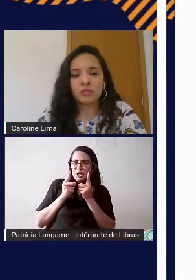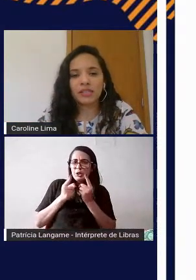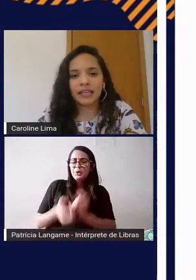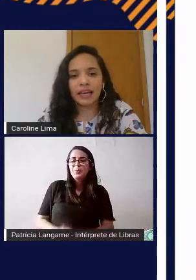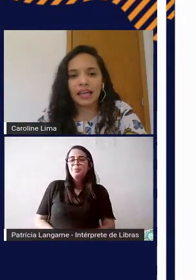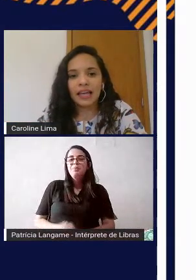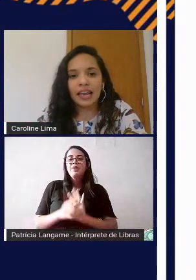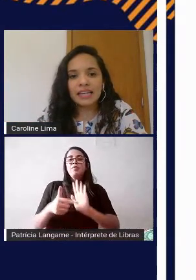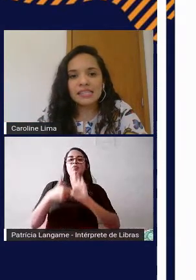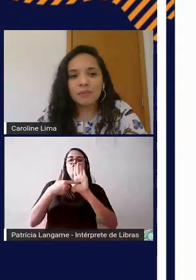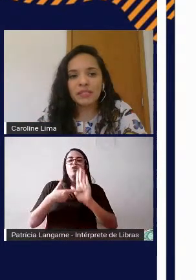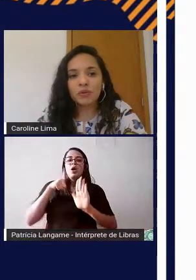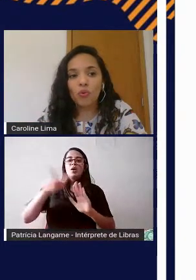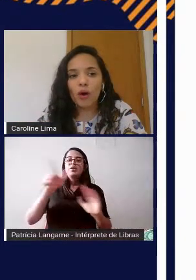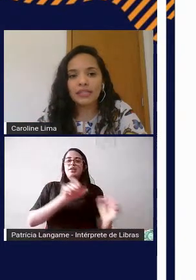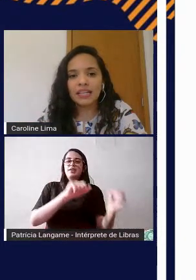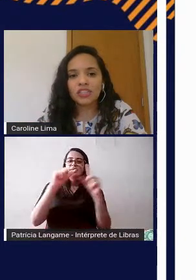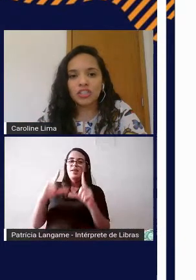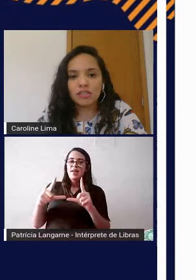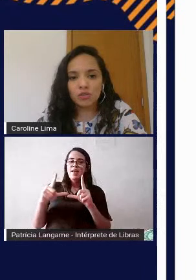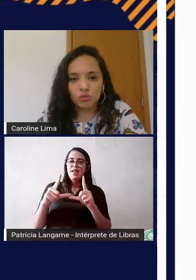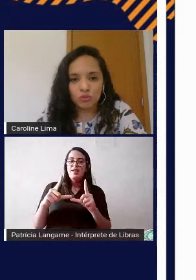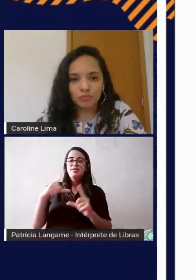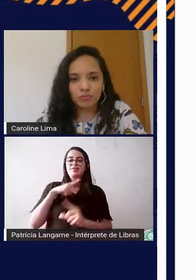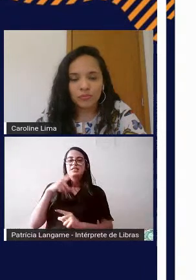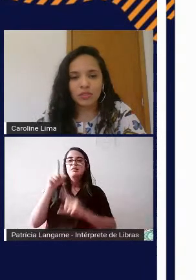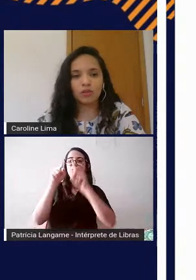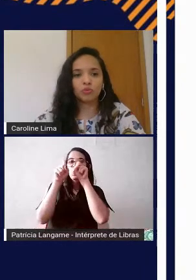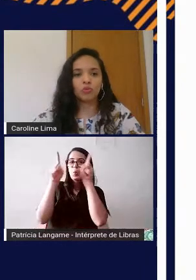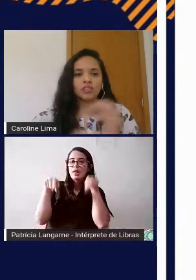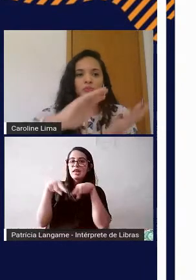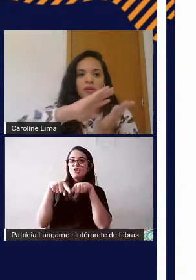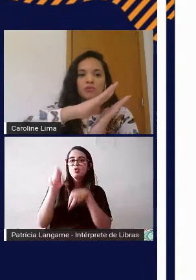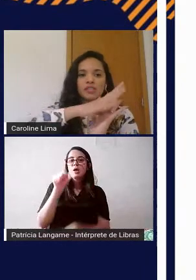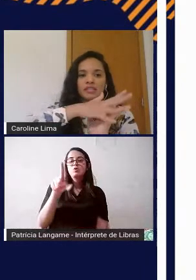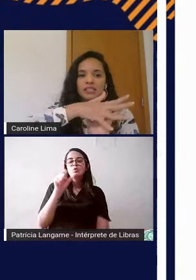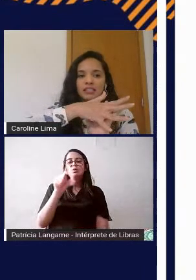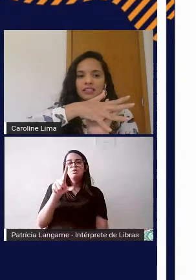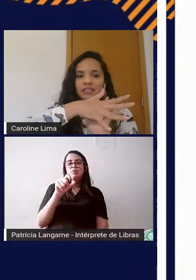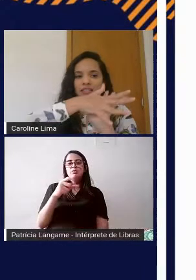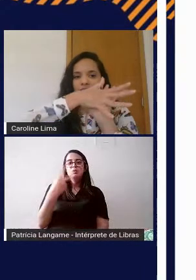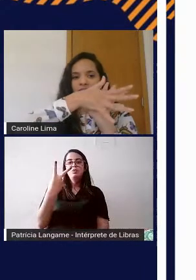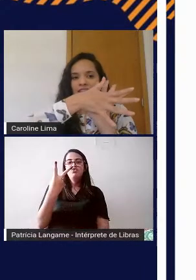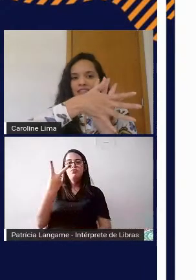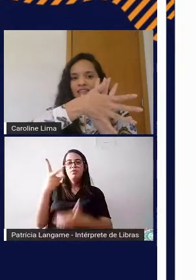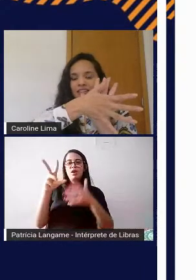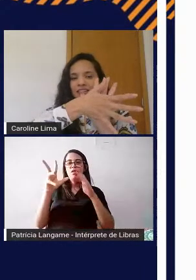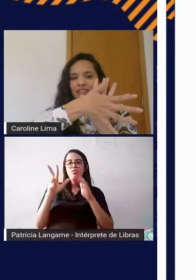eu vou mostrar na próxima tela lá em cima tem um quadradinho azul são duas mãos assim